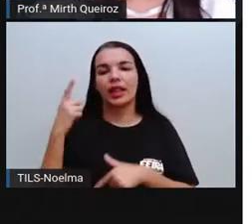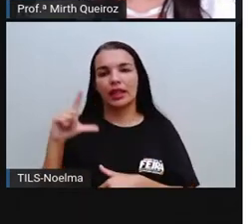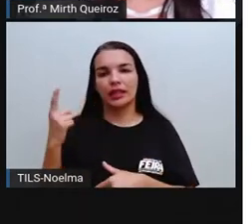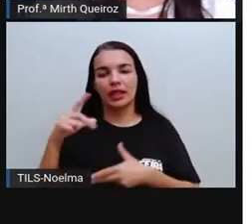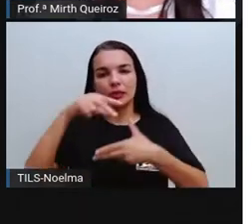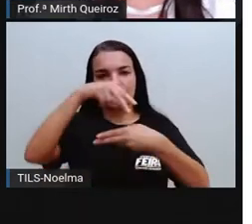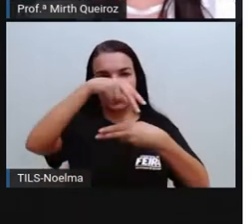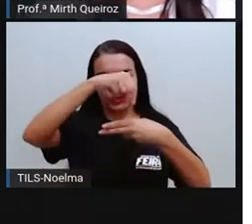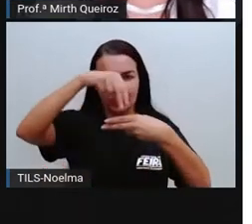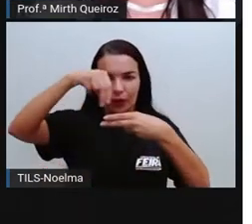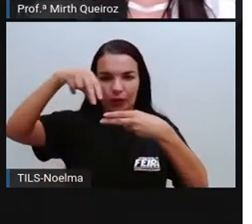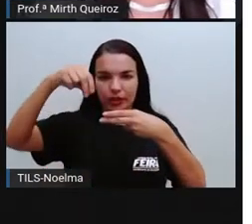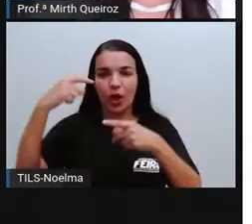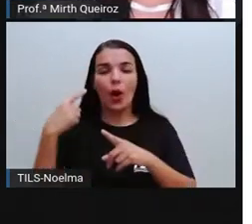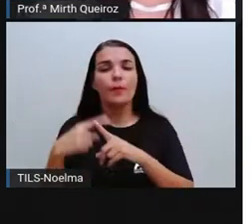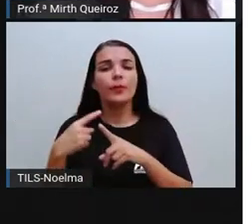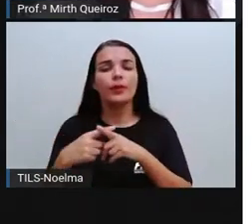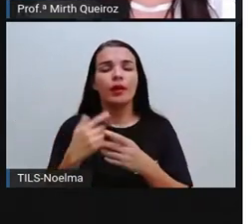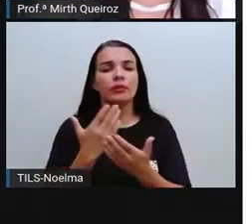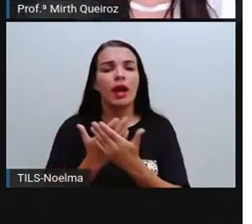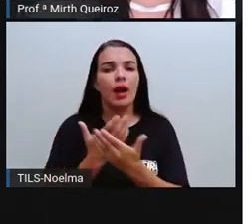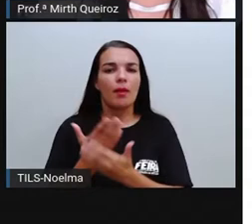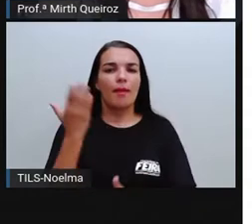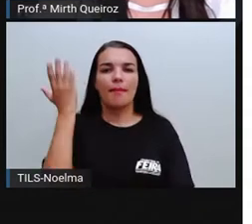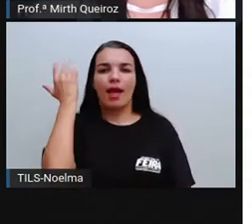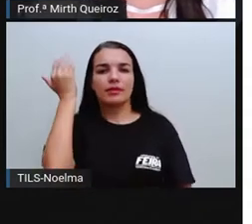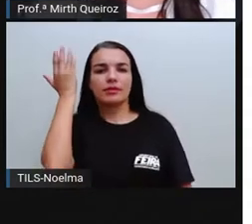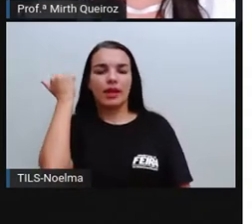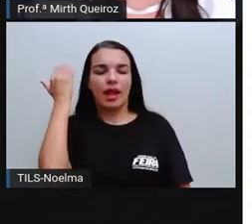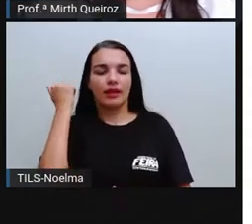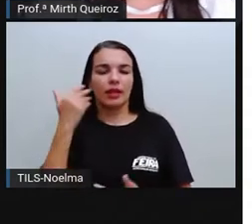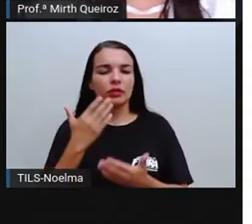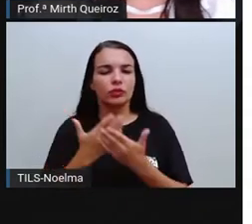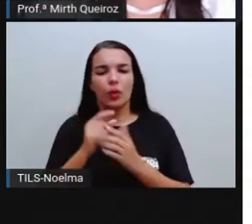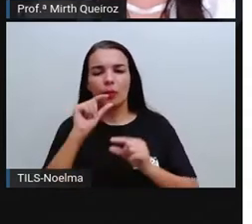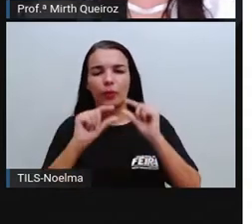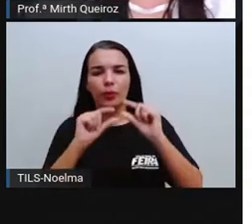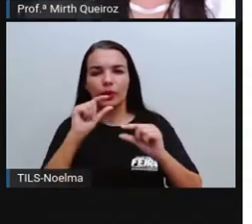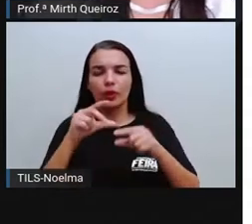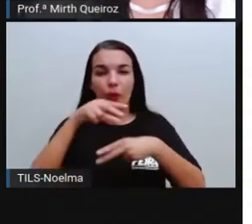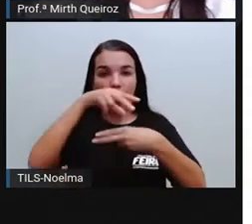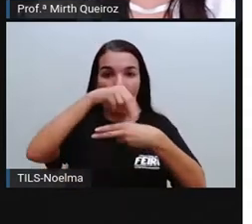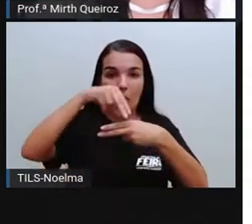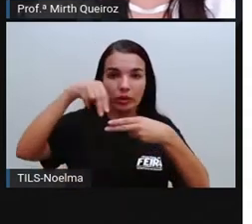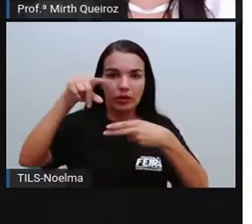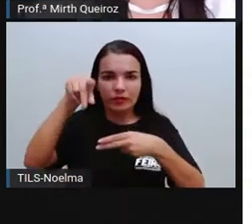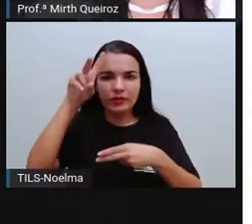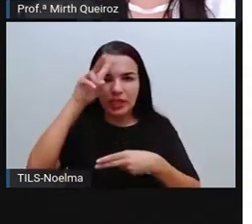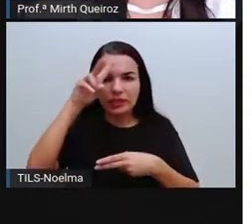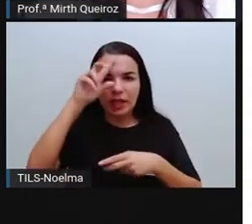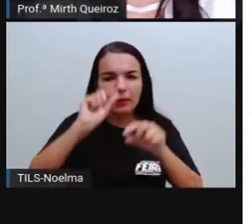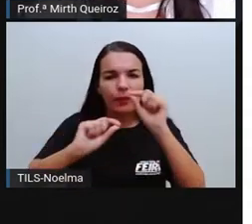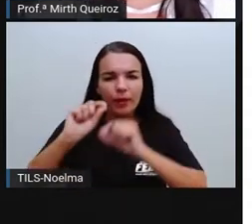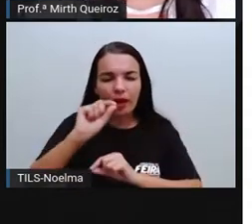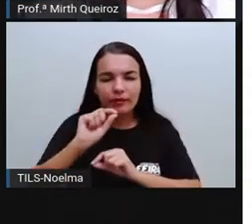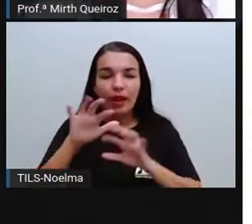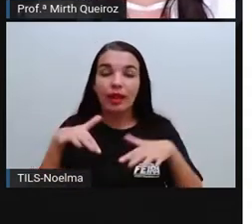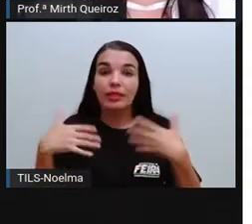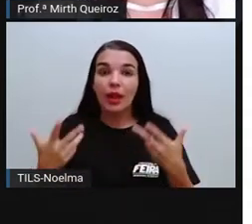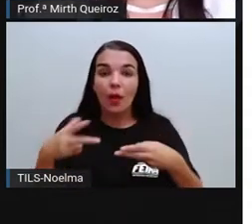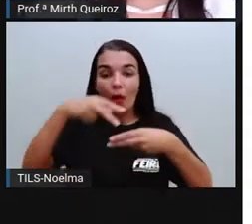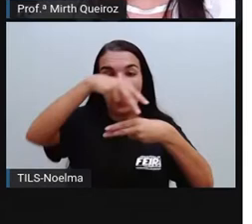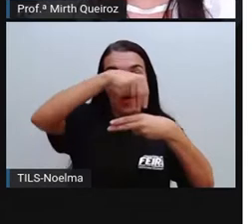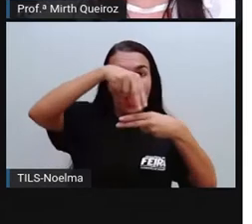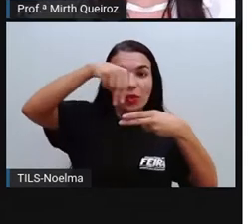cordel, porque na aula passada que a gente estudou aí um pouquinho sobre o cordel, vocês lembram o que é cordel? Cordel são